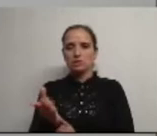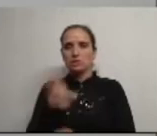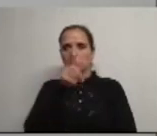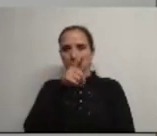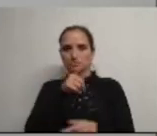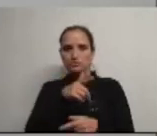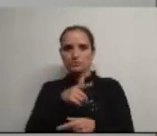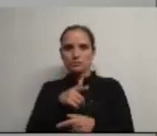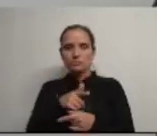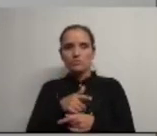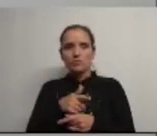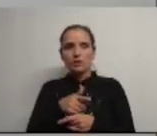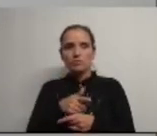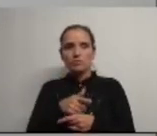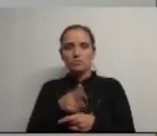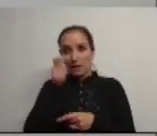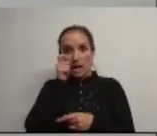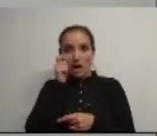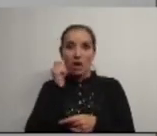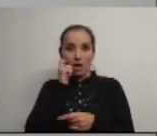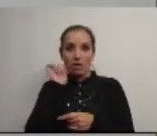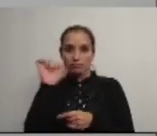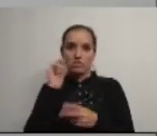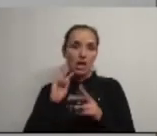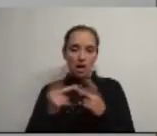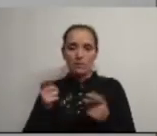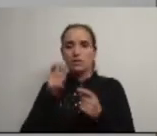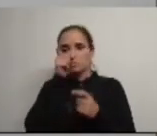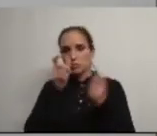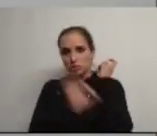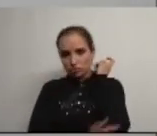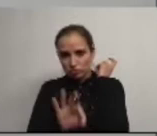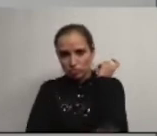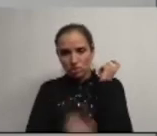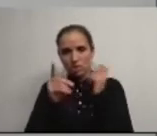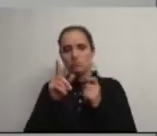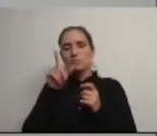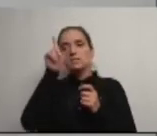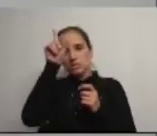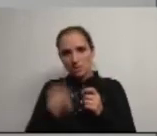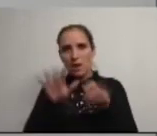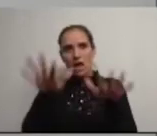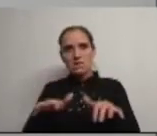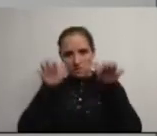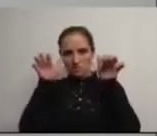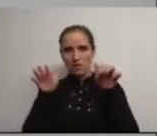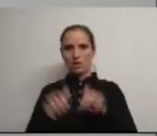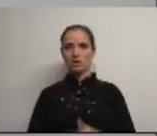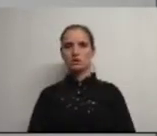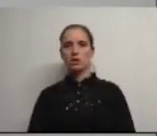que estamos no Executivo, pelos que estão nas juntas de freguesia, mas também com esta Assembleia Municipal,